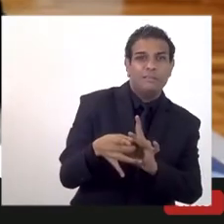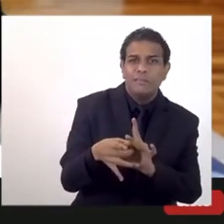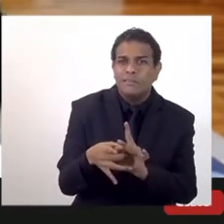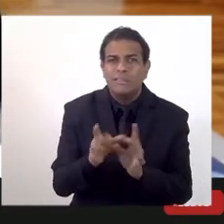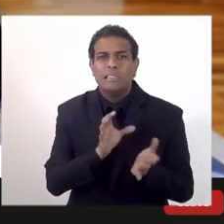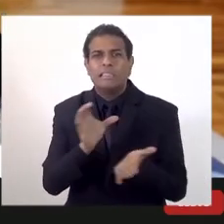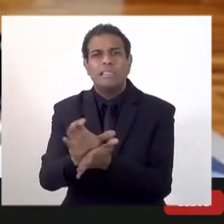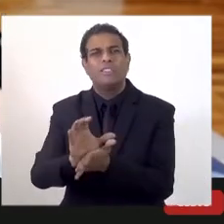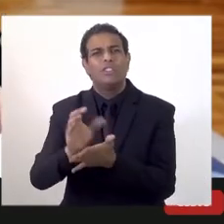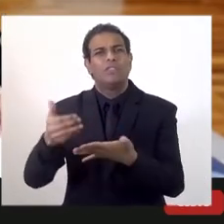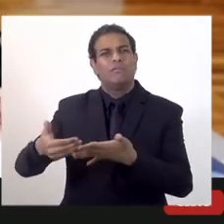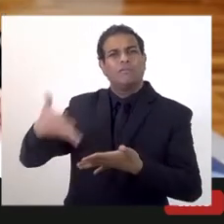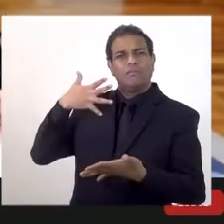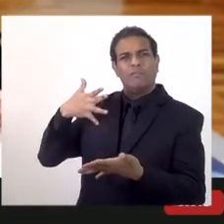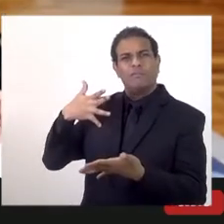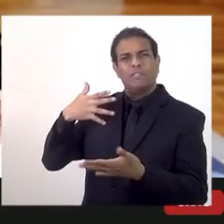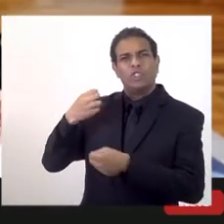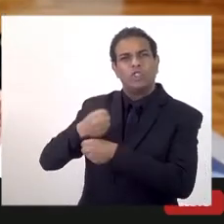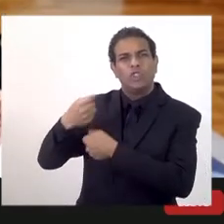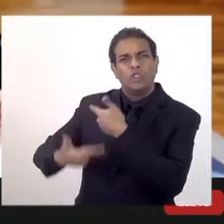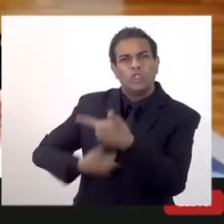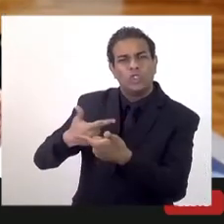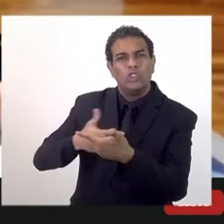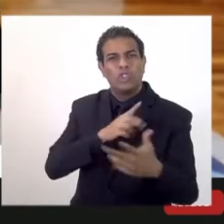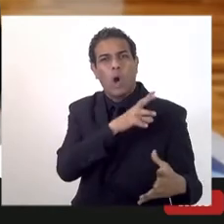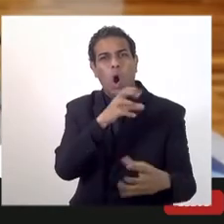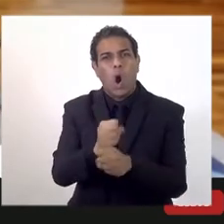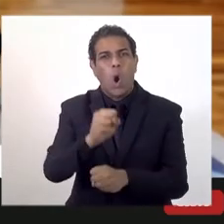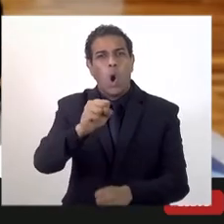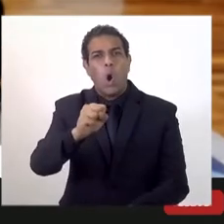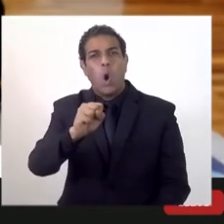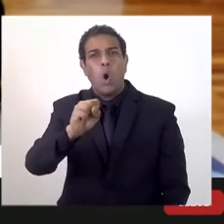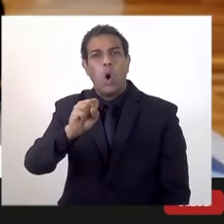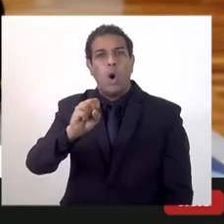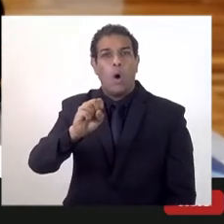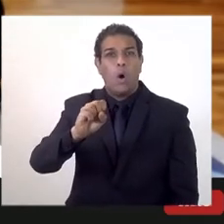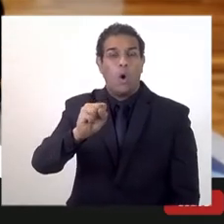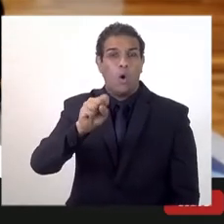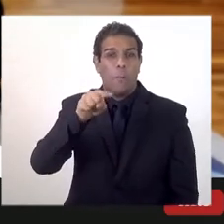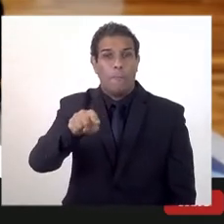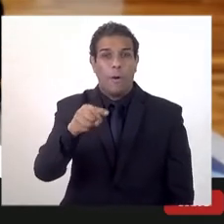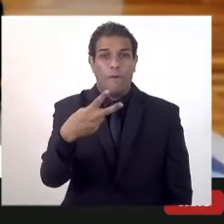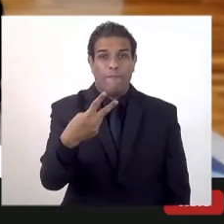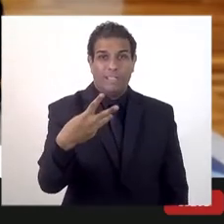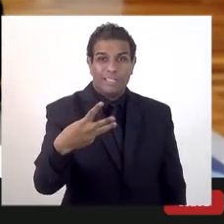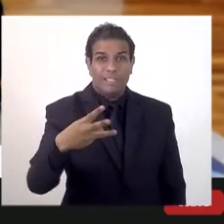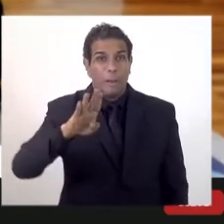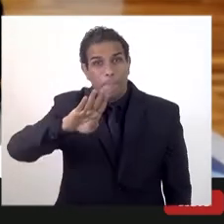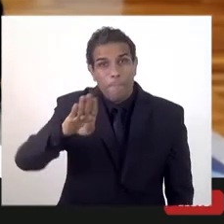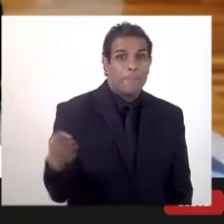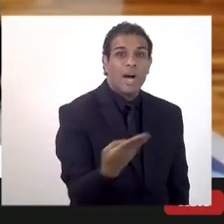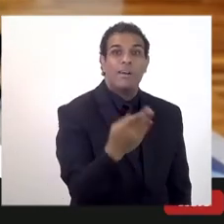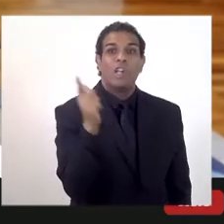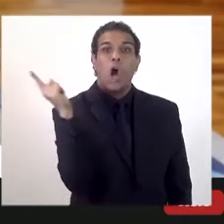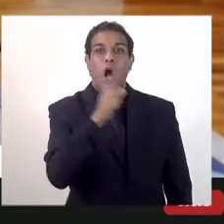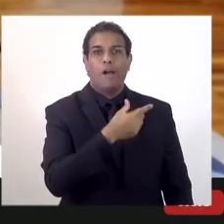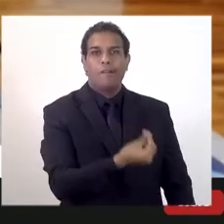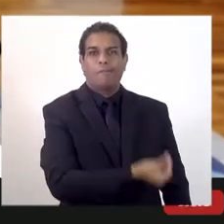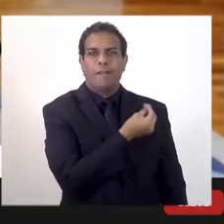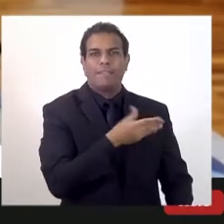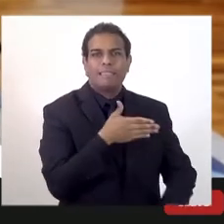arrecadamos esse ano 8 milhões. 8 bi, 0,23 milhões de reais de royalties de participação.